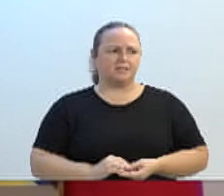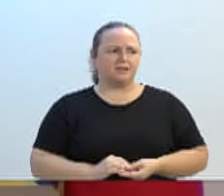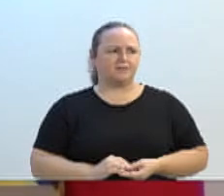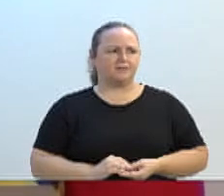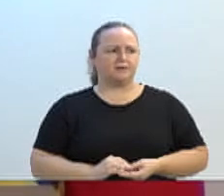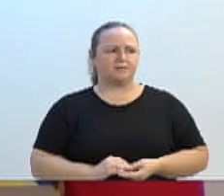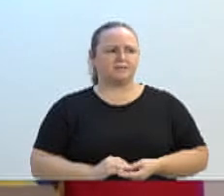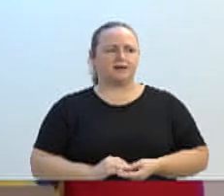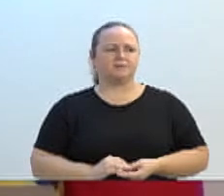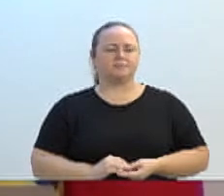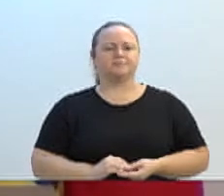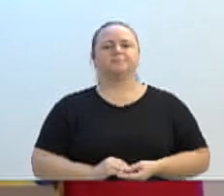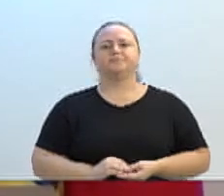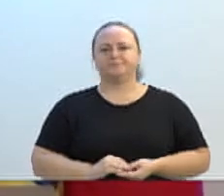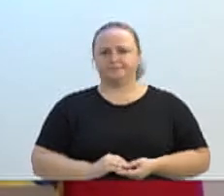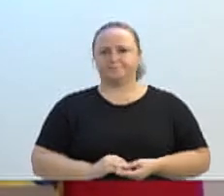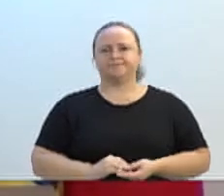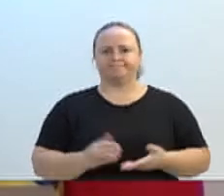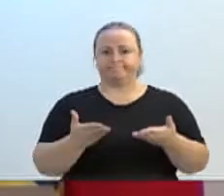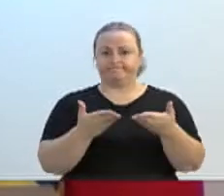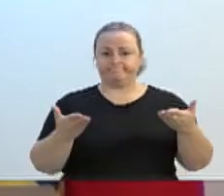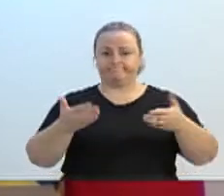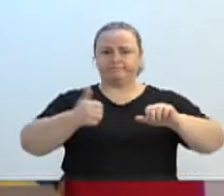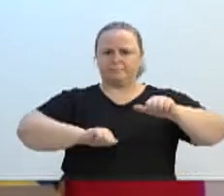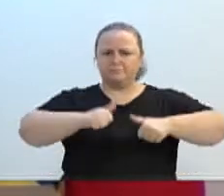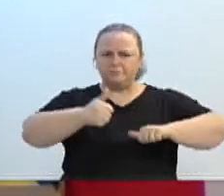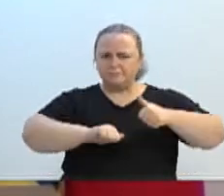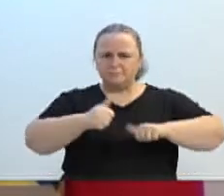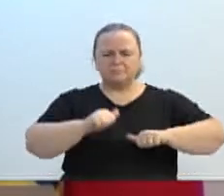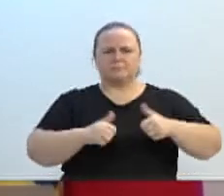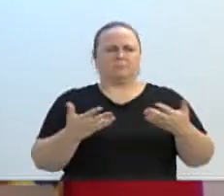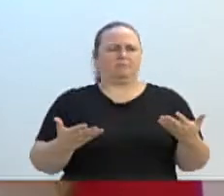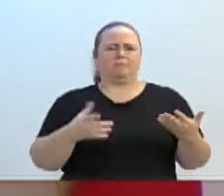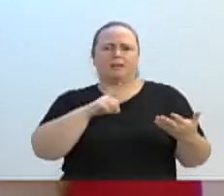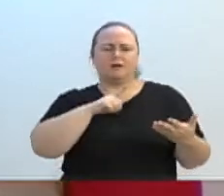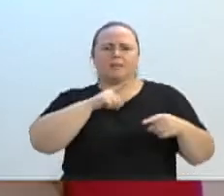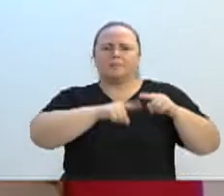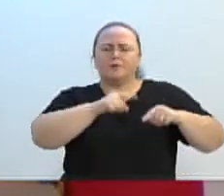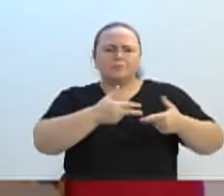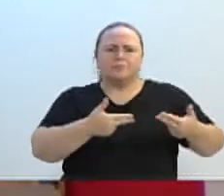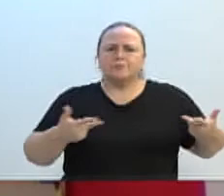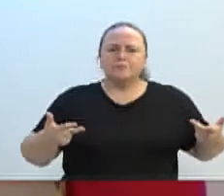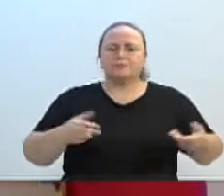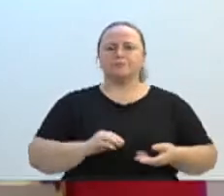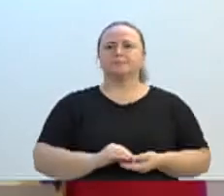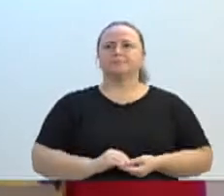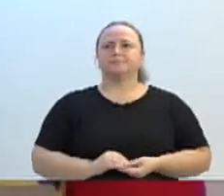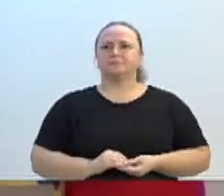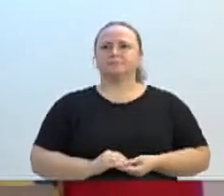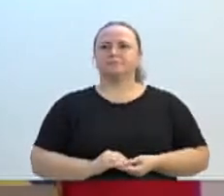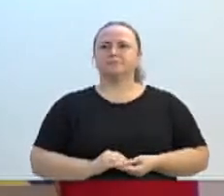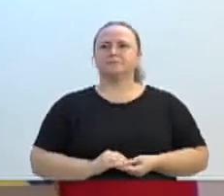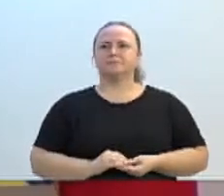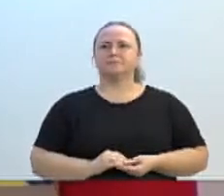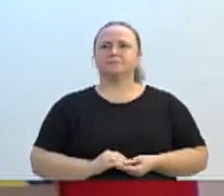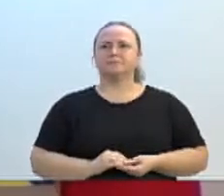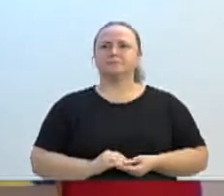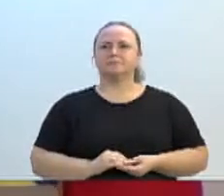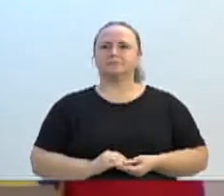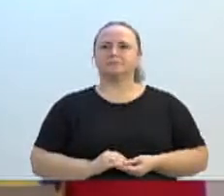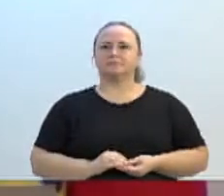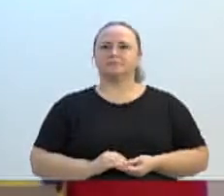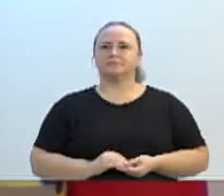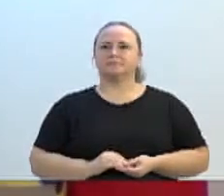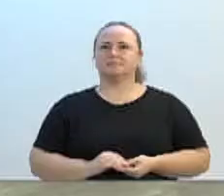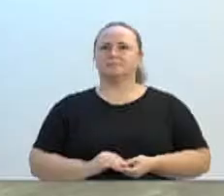não precisa de esmola, precisa de produto de qualidade, que ela paga os impostos para isso. Concedo, vereador. Por favor, vereador. Vamos ouvir, então, com a autorização